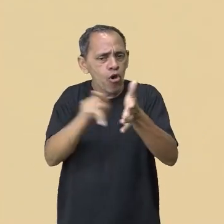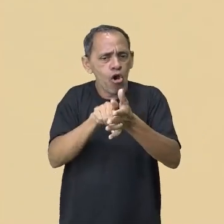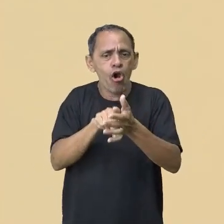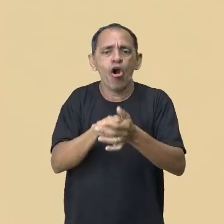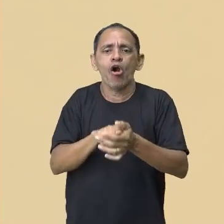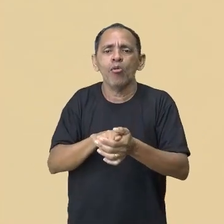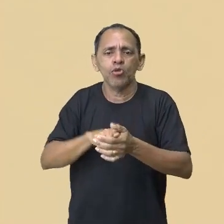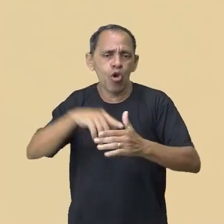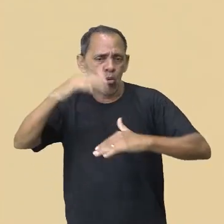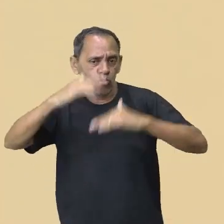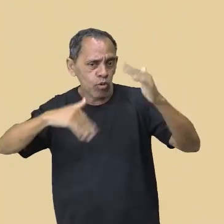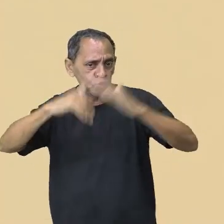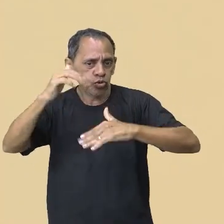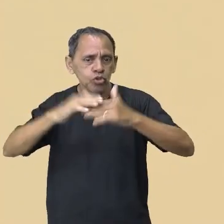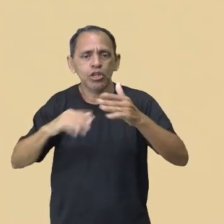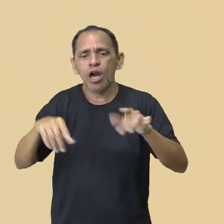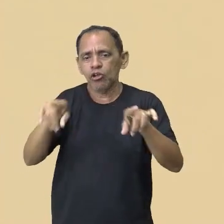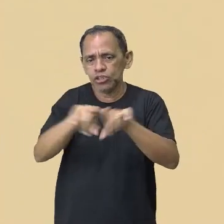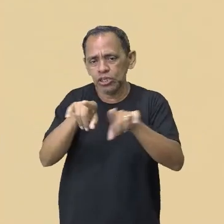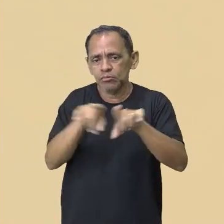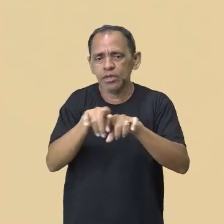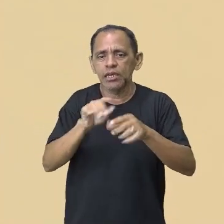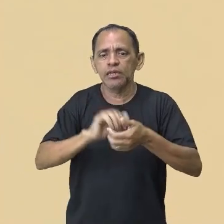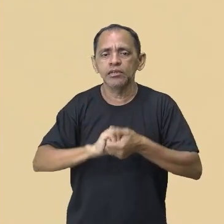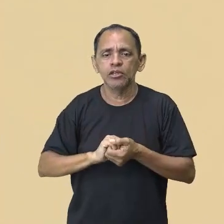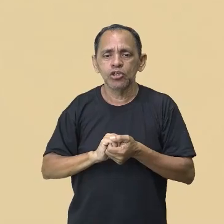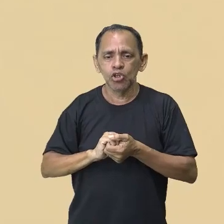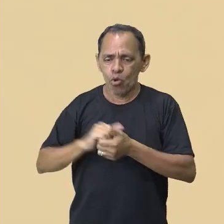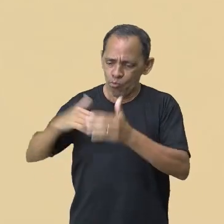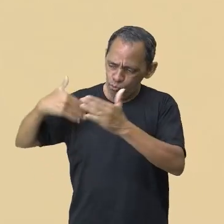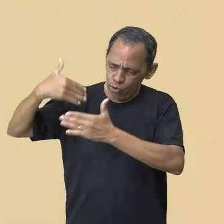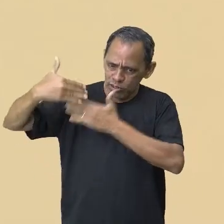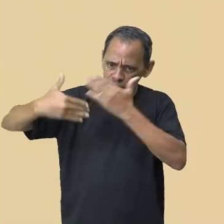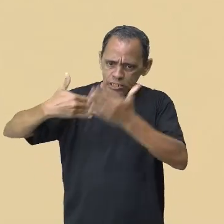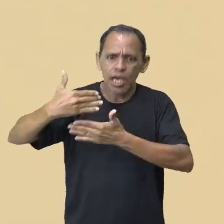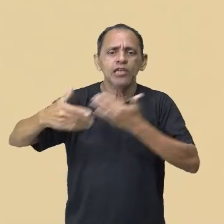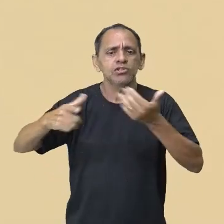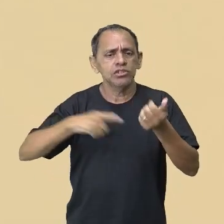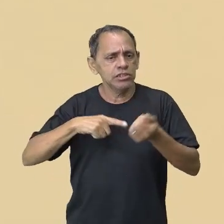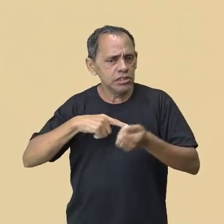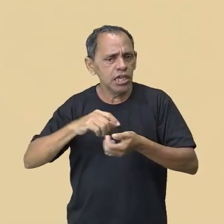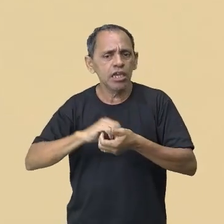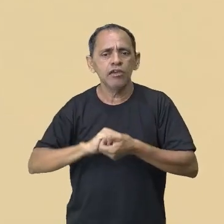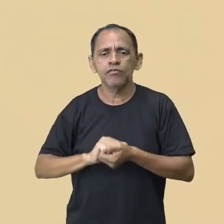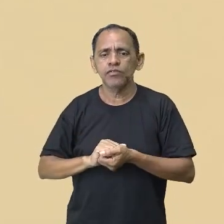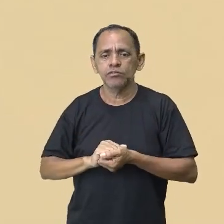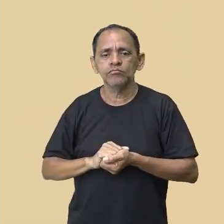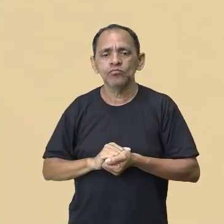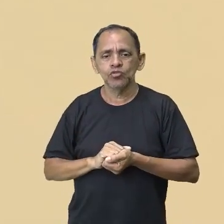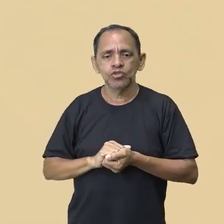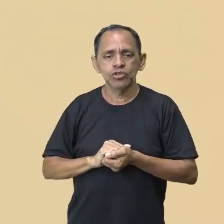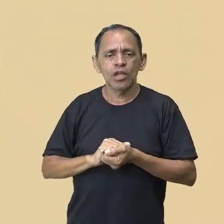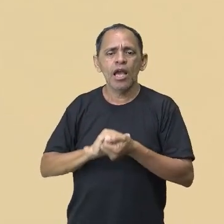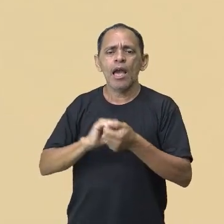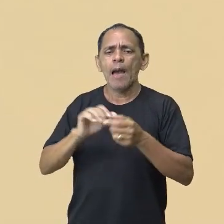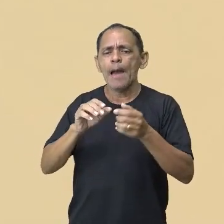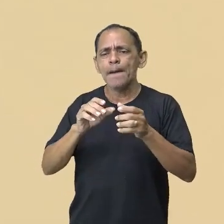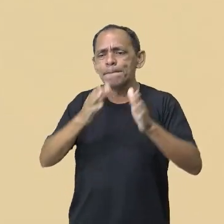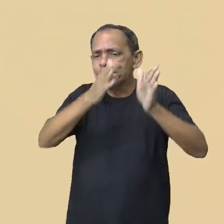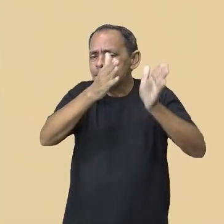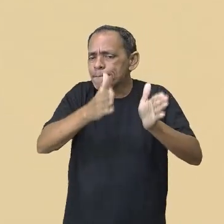passou por todo o processo, passou por todos os trâmites necessários ali para você ter